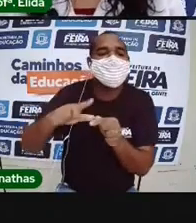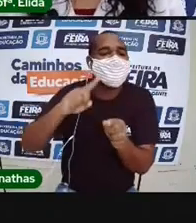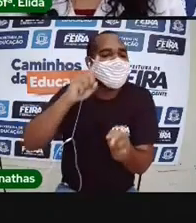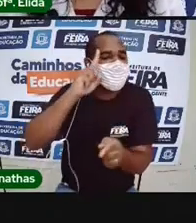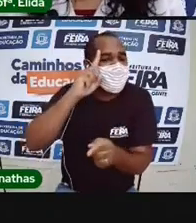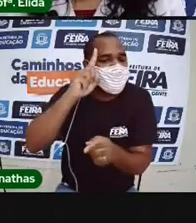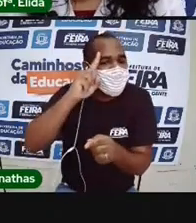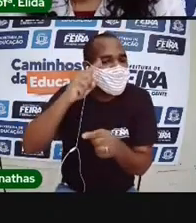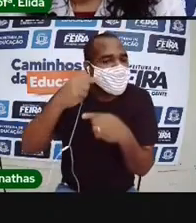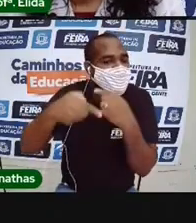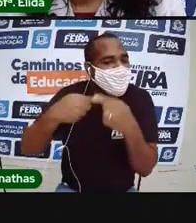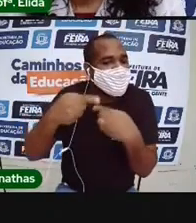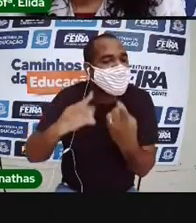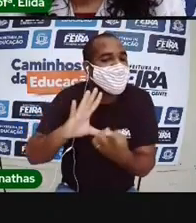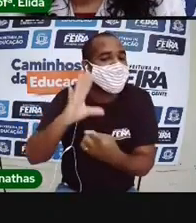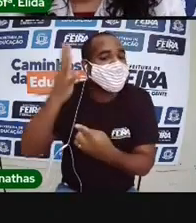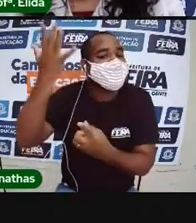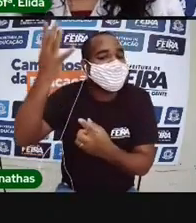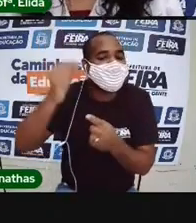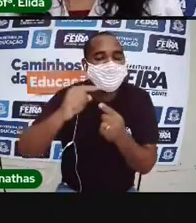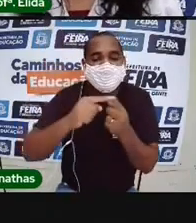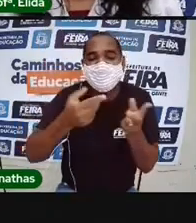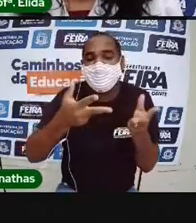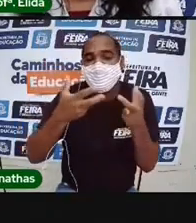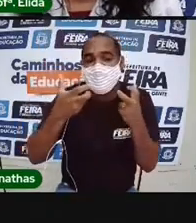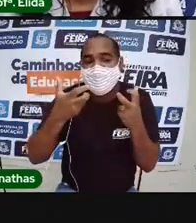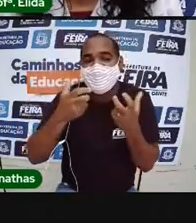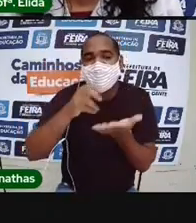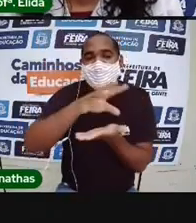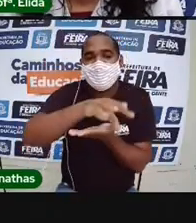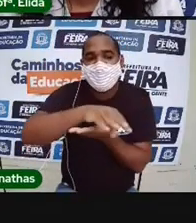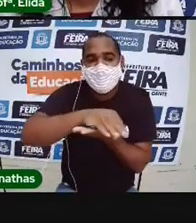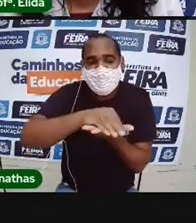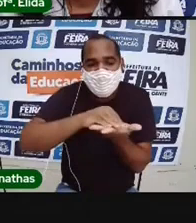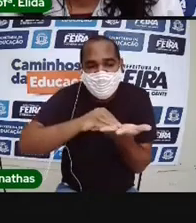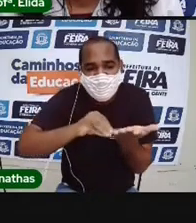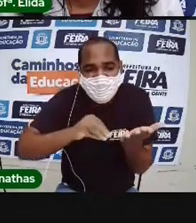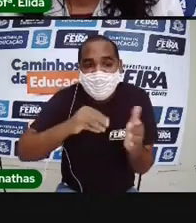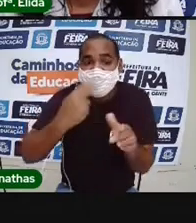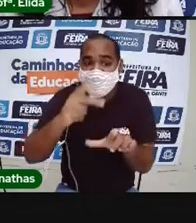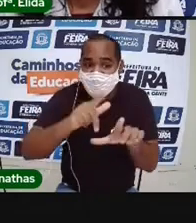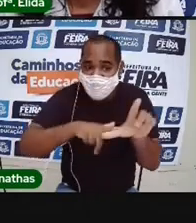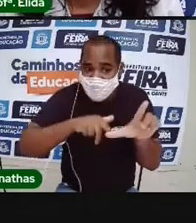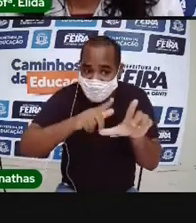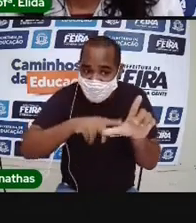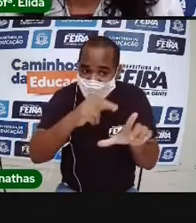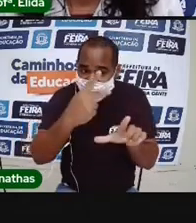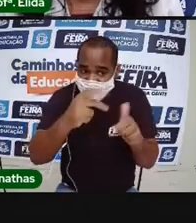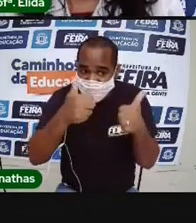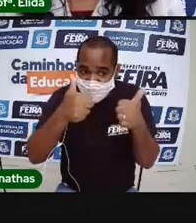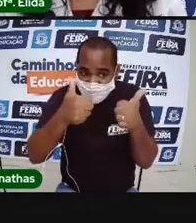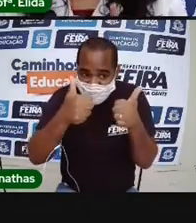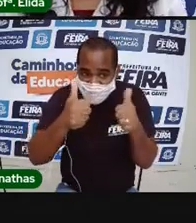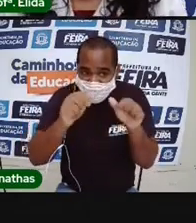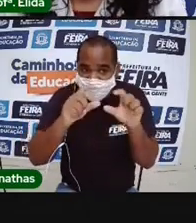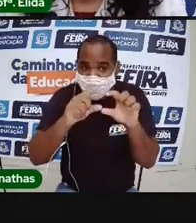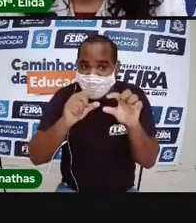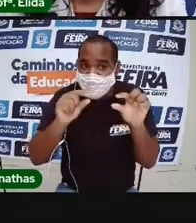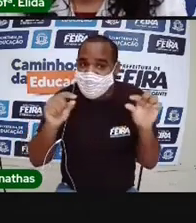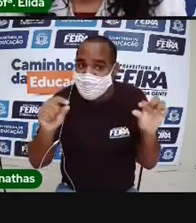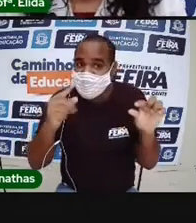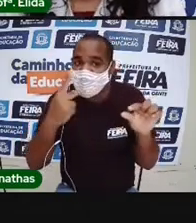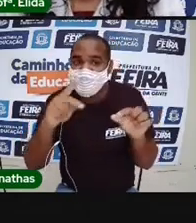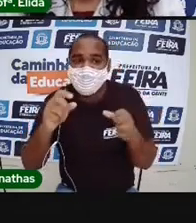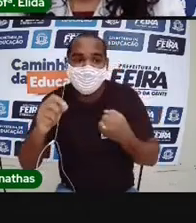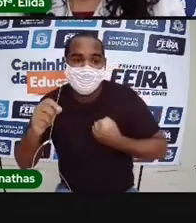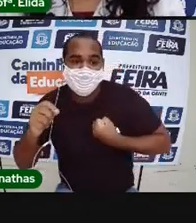Você vai identificar e vai copiar com a sua letrinha, tá bom? Nessa linha. Na número